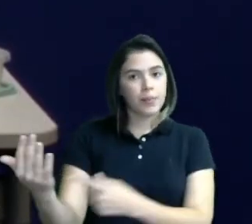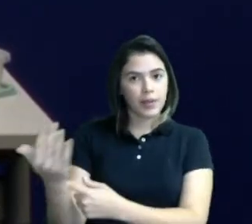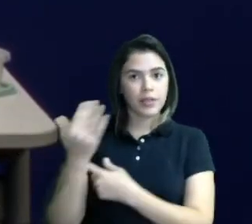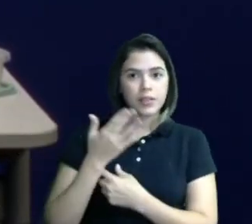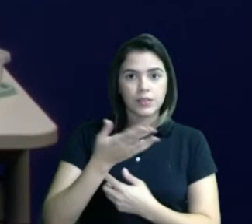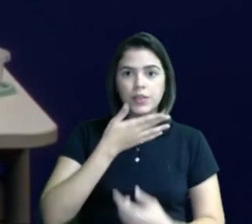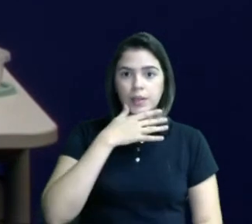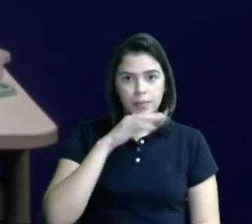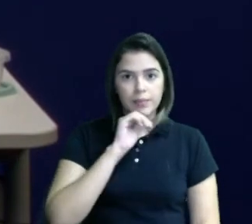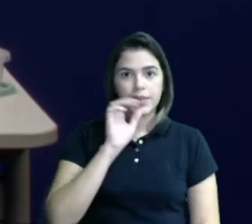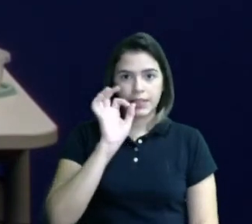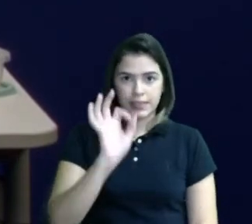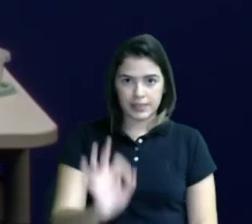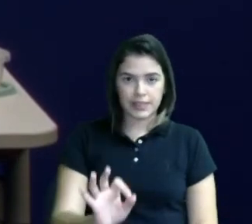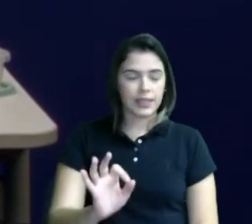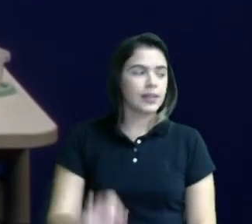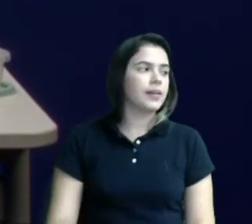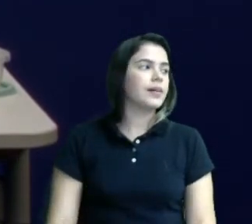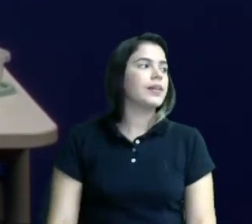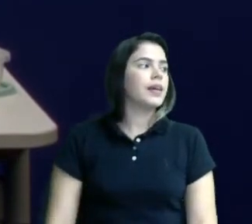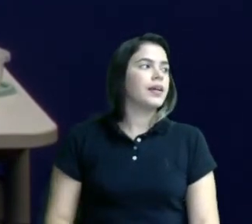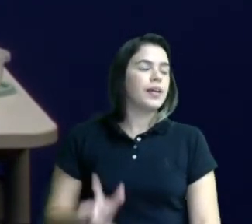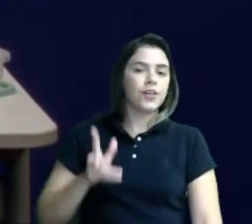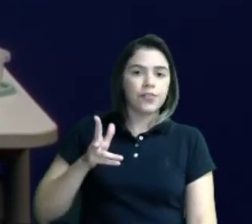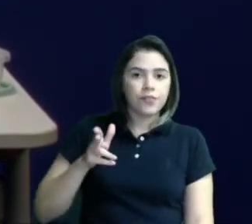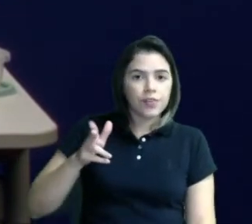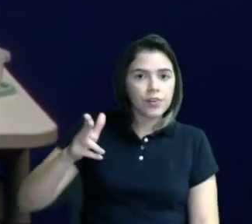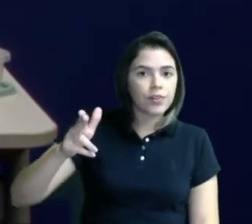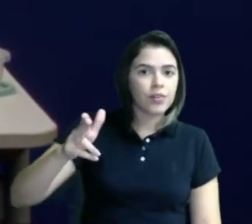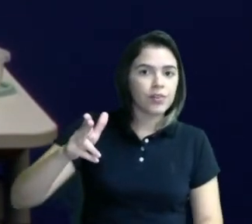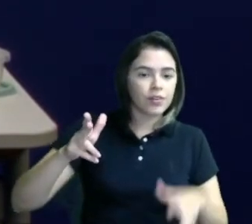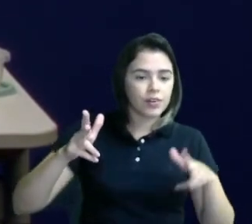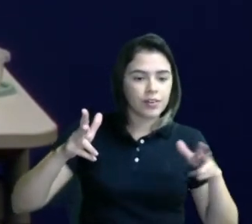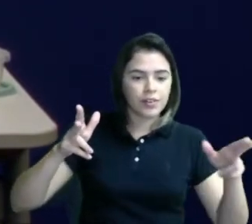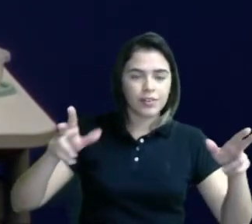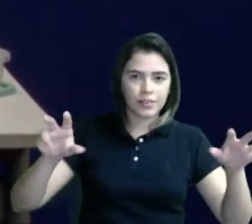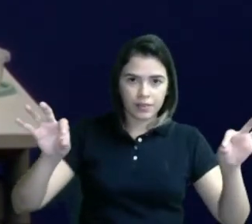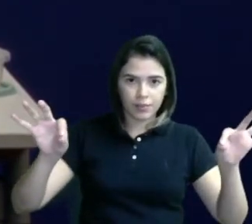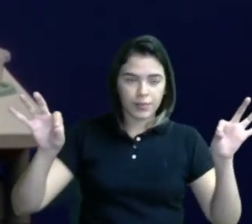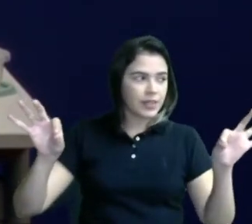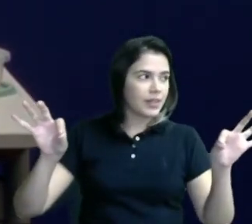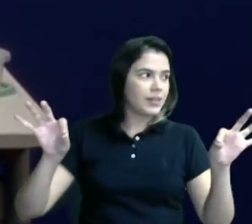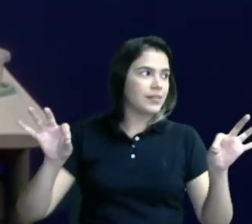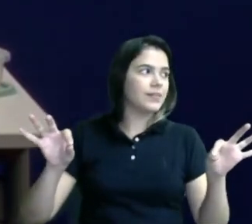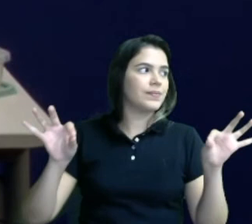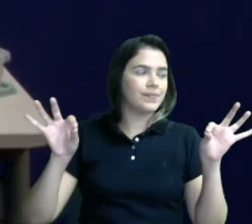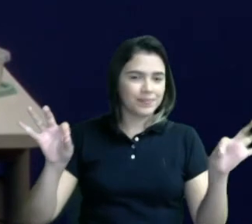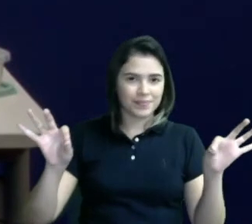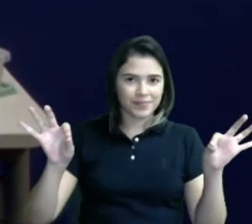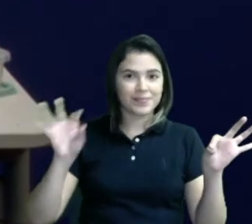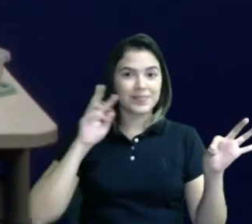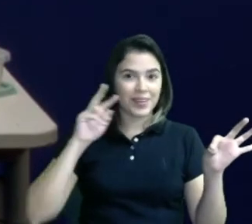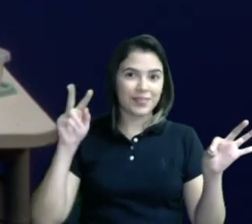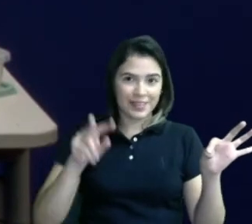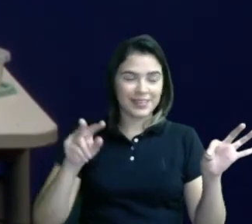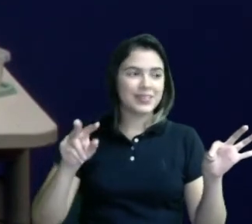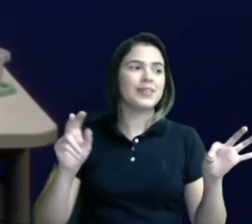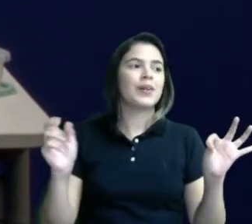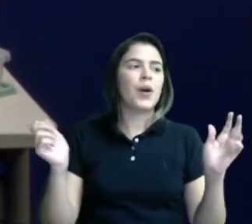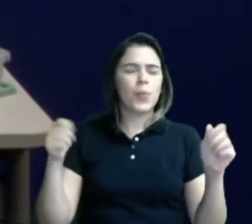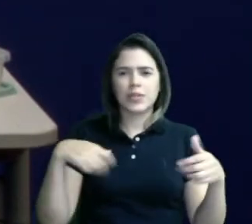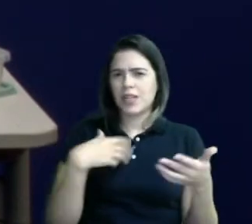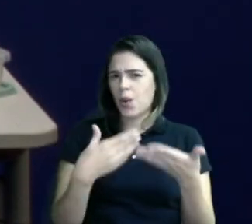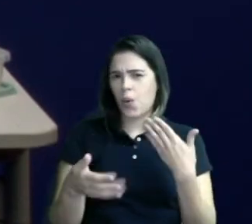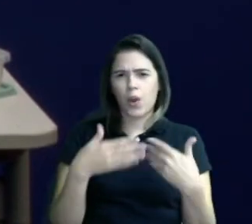mamãe, tá certo? E vão cortar um pedaço de barbante. Pronto. Cortei. Tá vendo? Pode ser